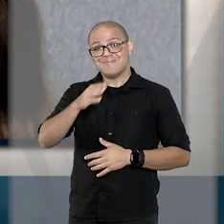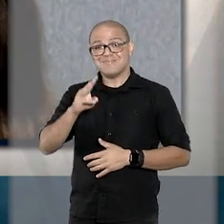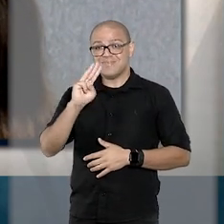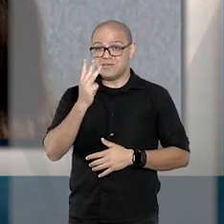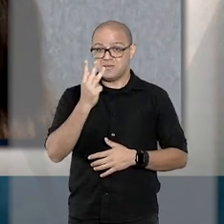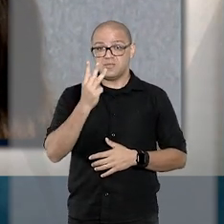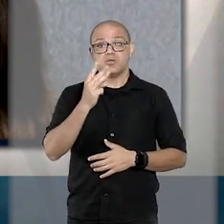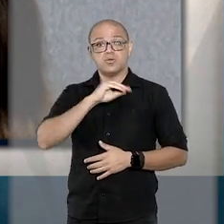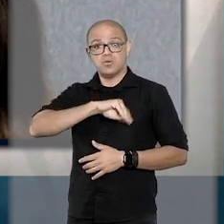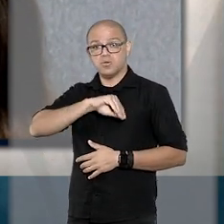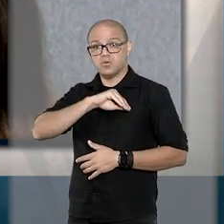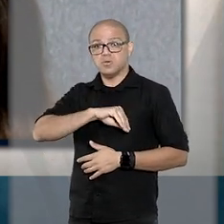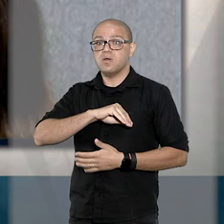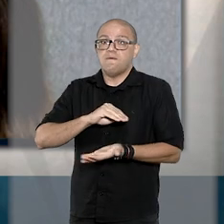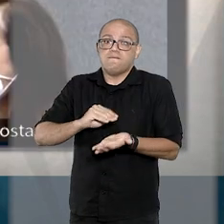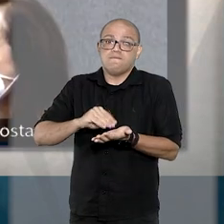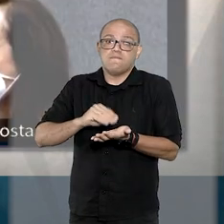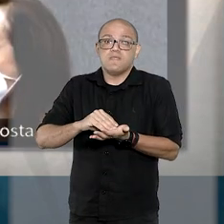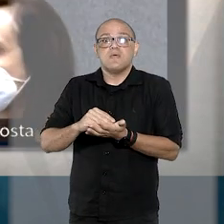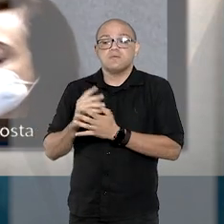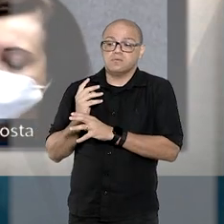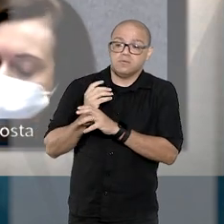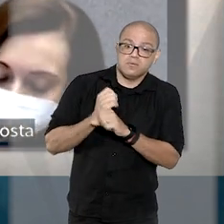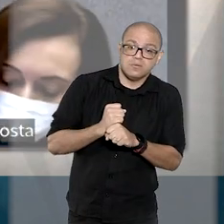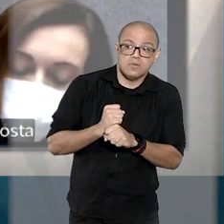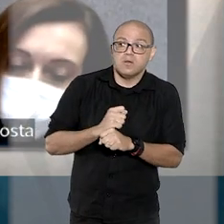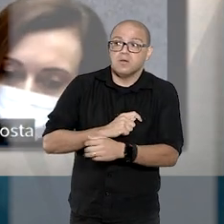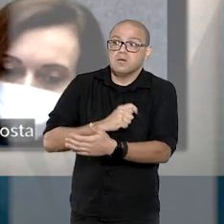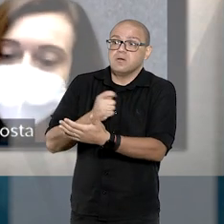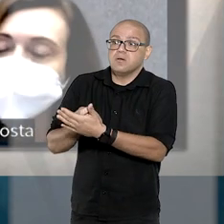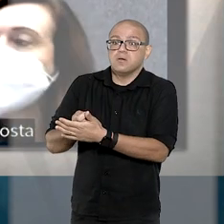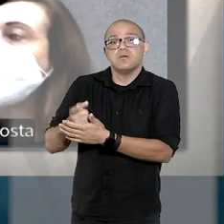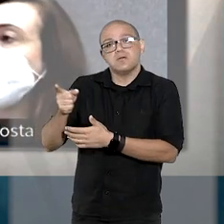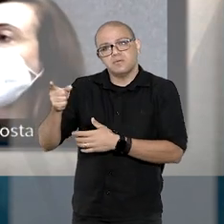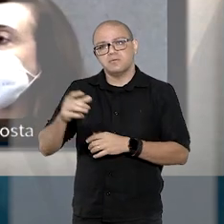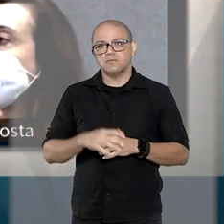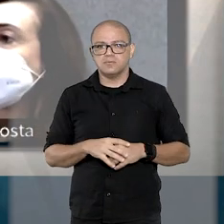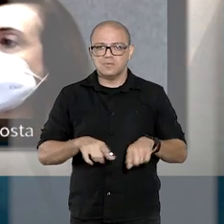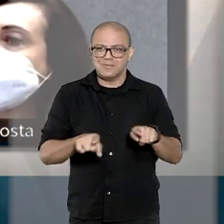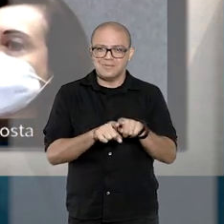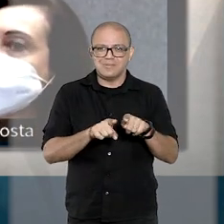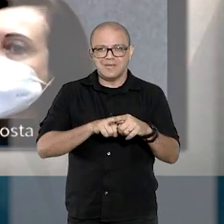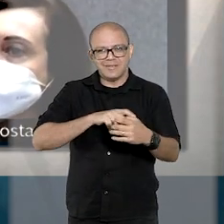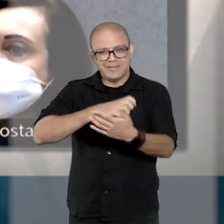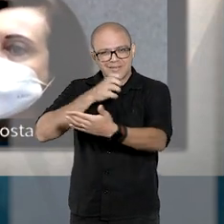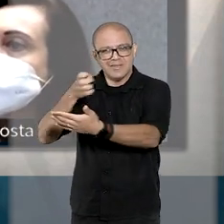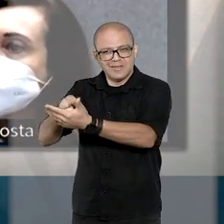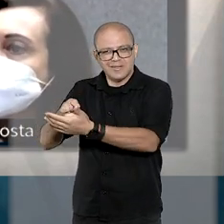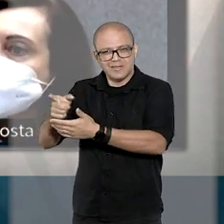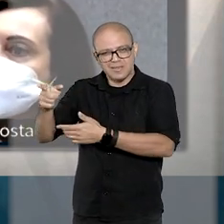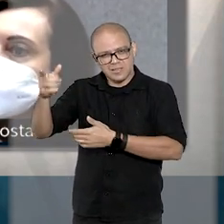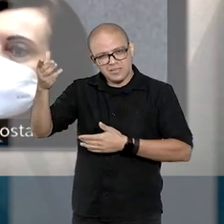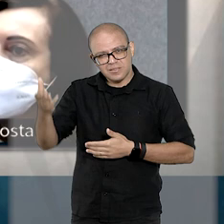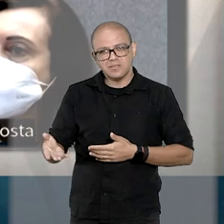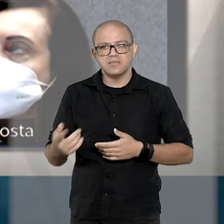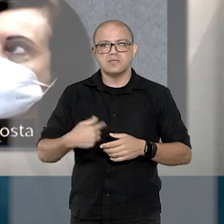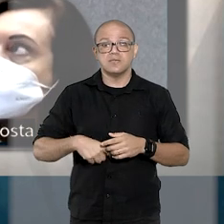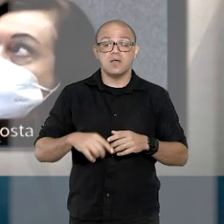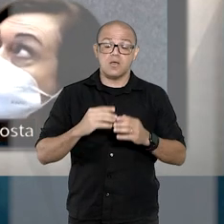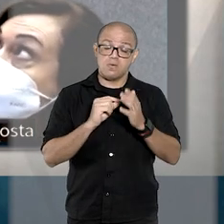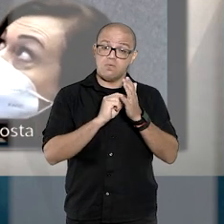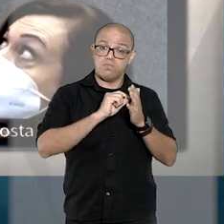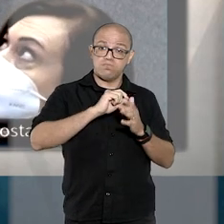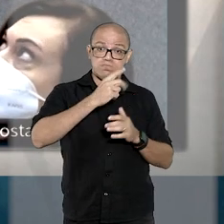tendo em vista a falta de parâmetro para a definição dos ganhos da vítima. E a indenização a título de danos morais teve o valor